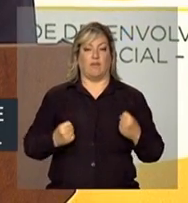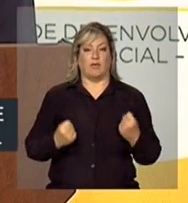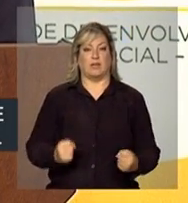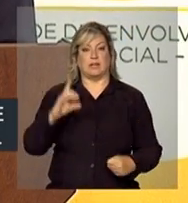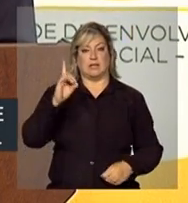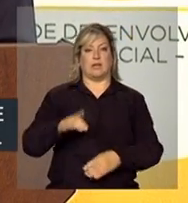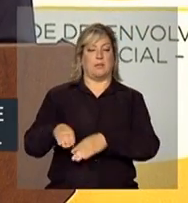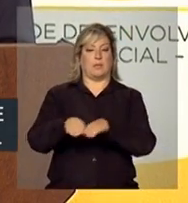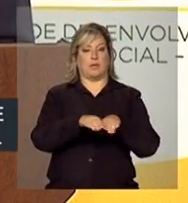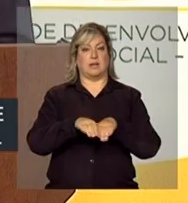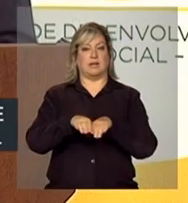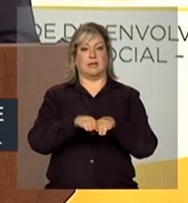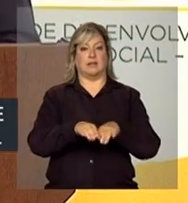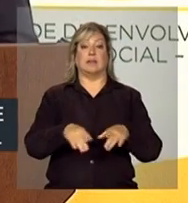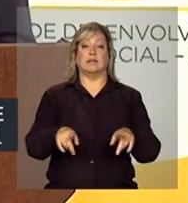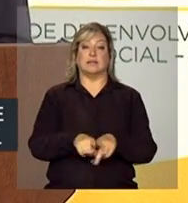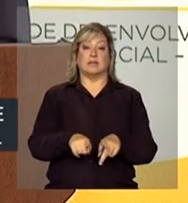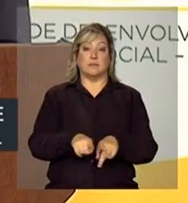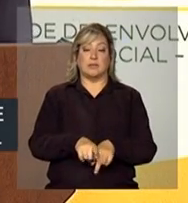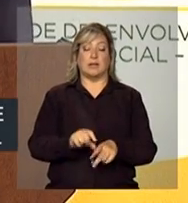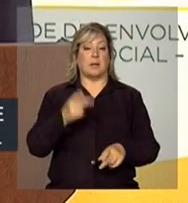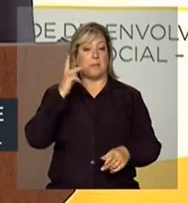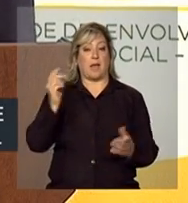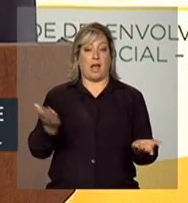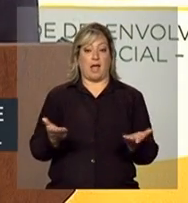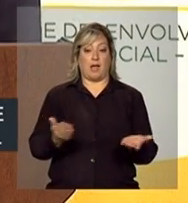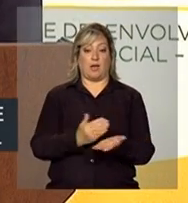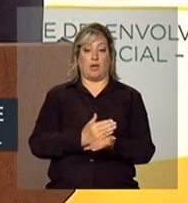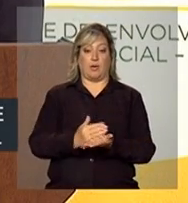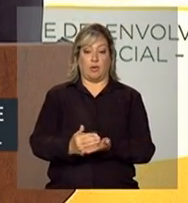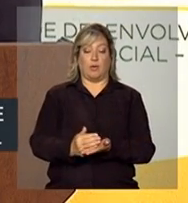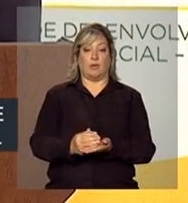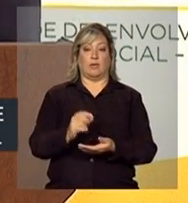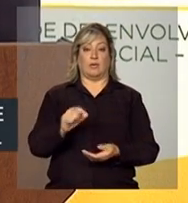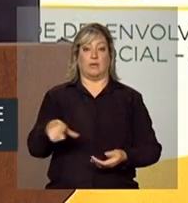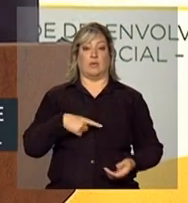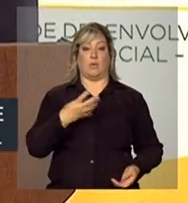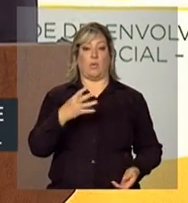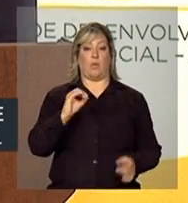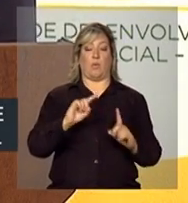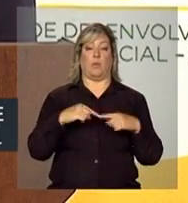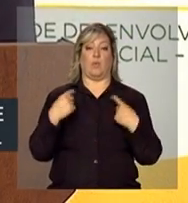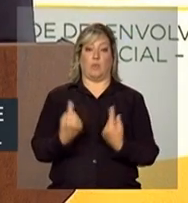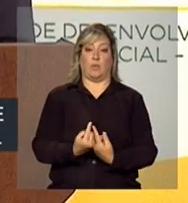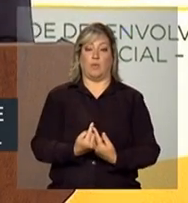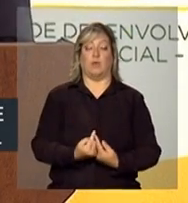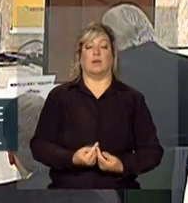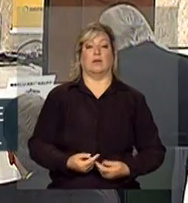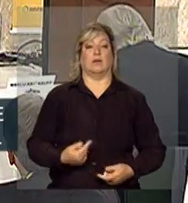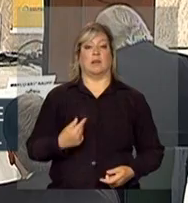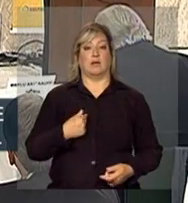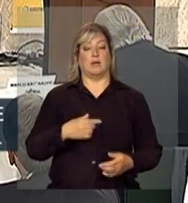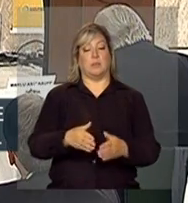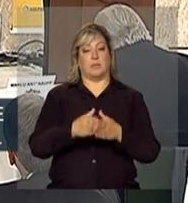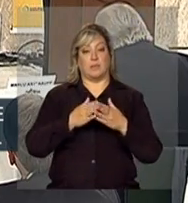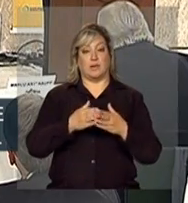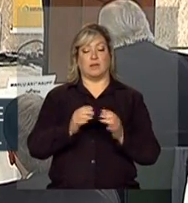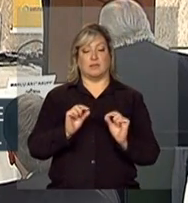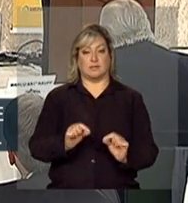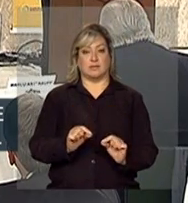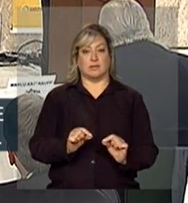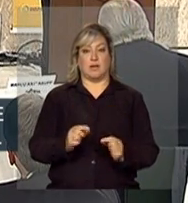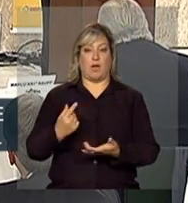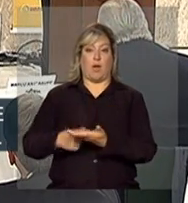democracia. E, para iniciar, presidenta, a 40ª reunião, eu peço permissão para